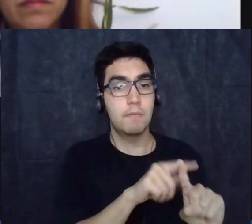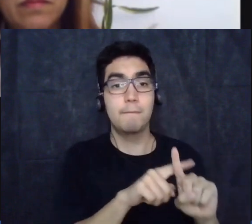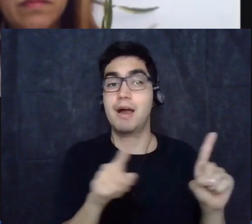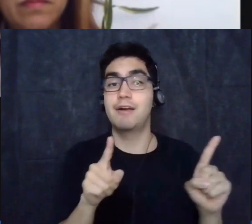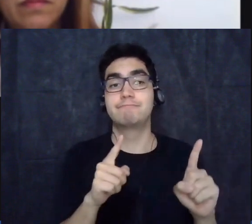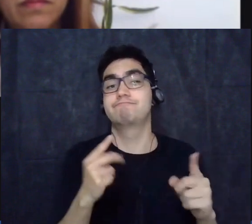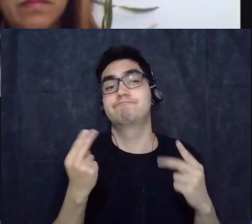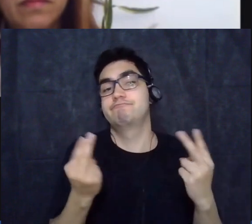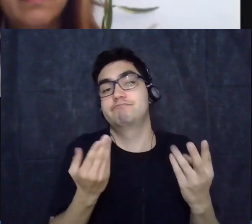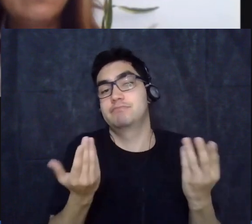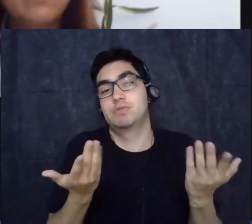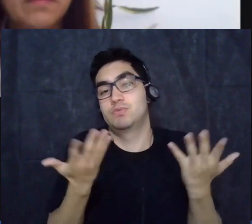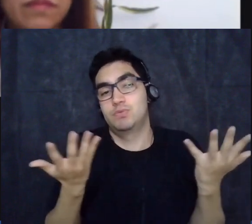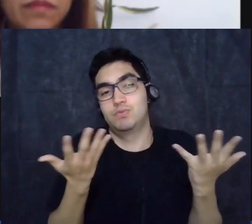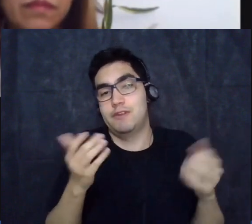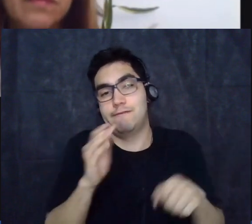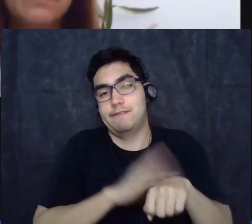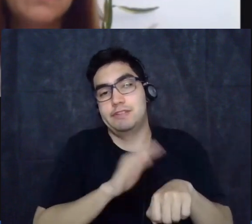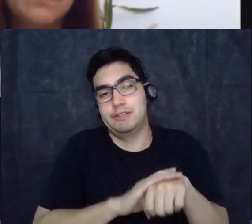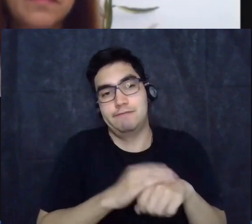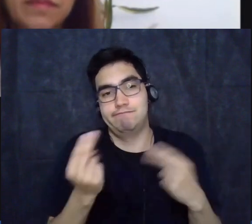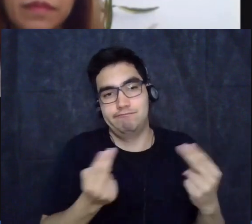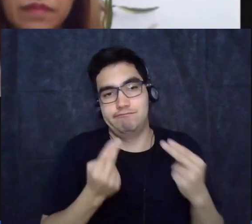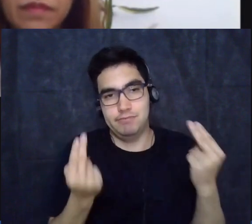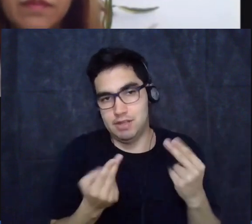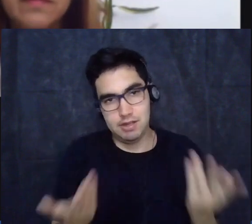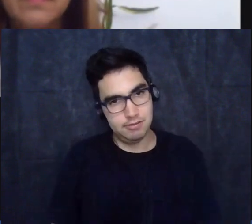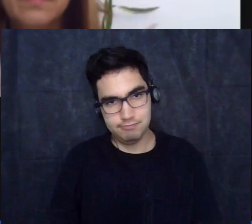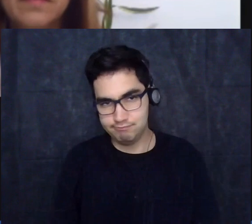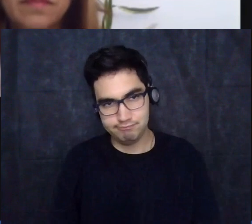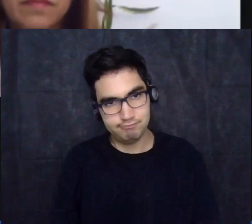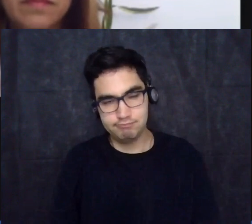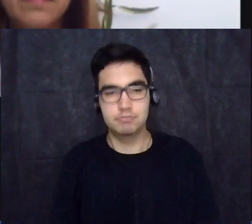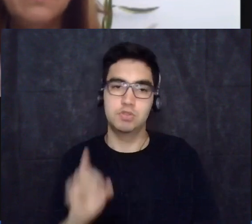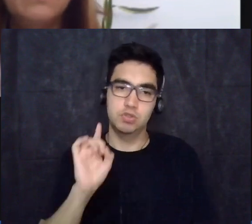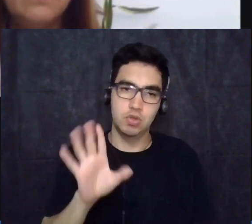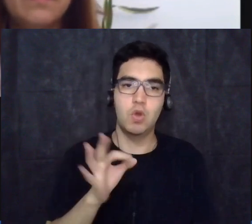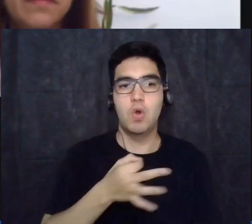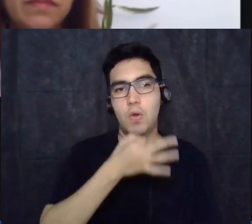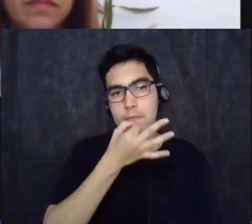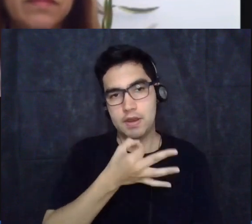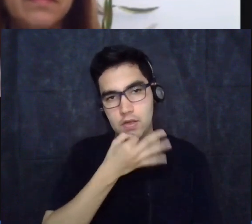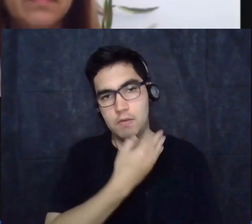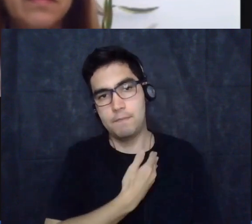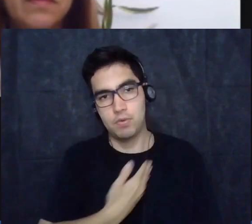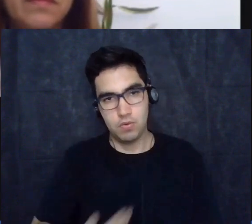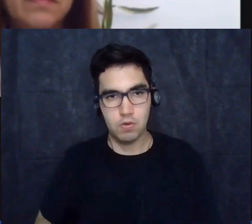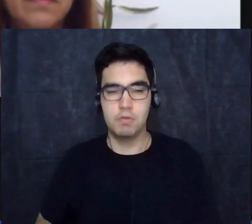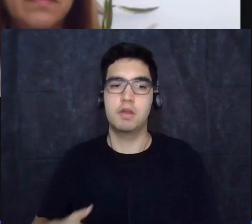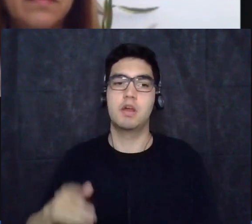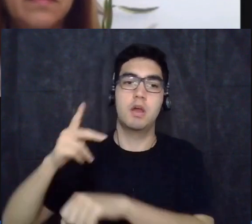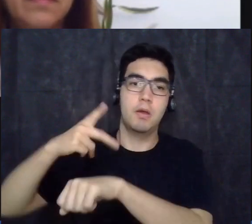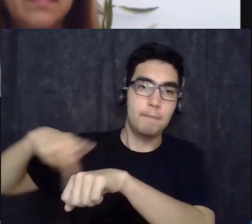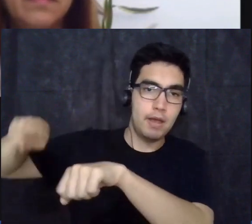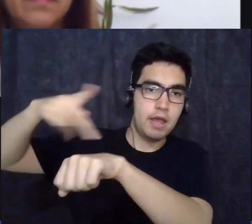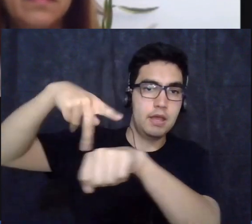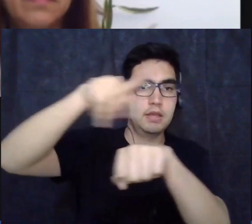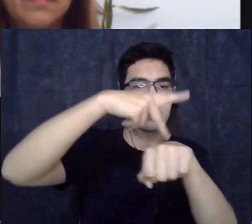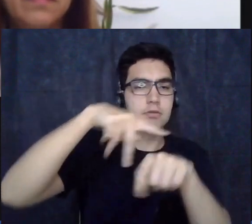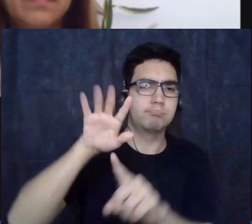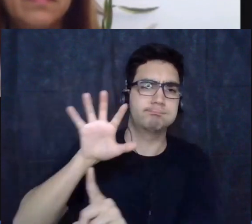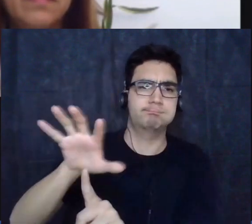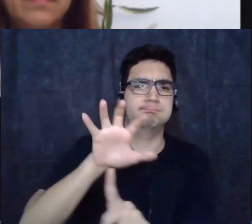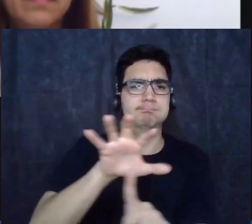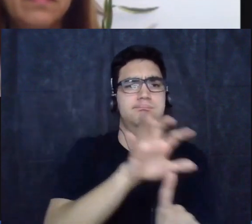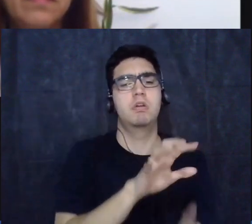fazer né a não ser a opinião pública a pressão internacional essa coisa